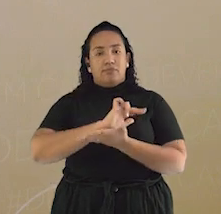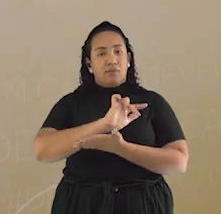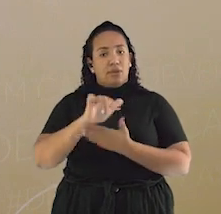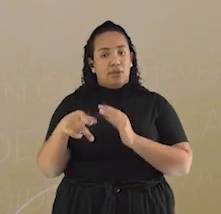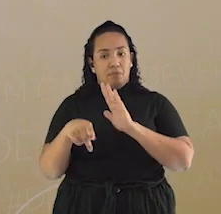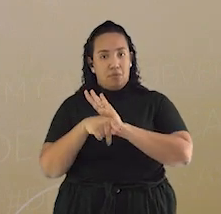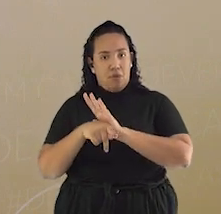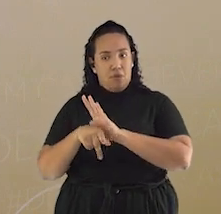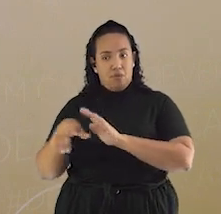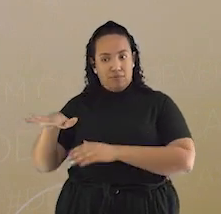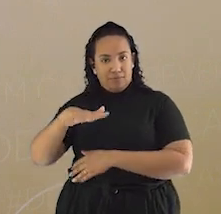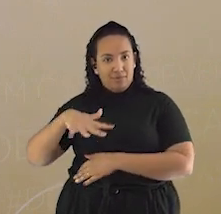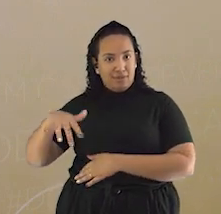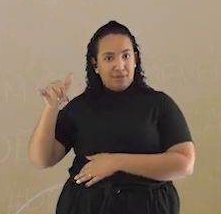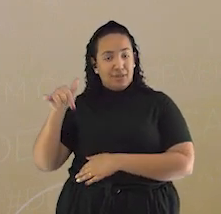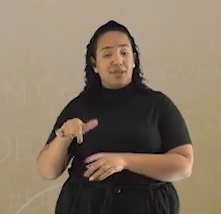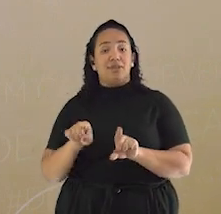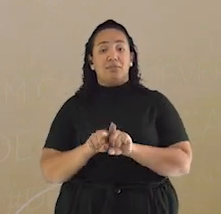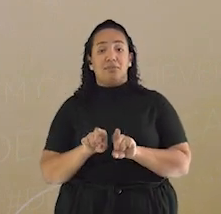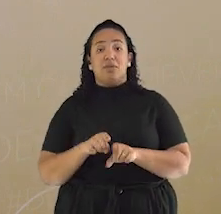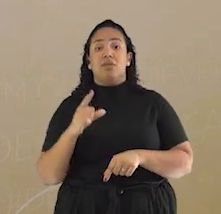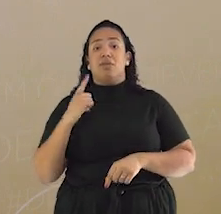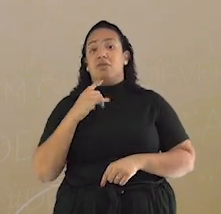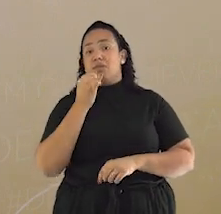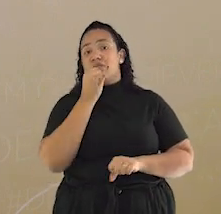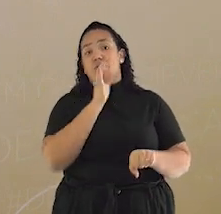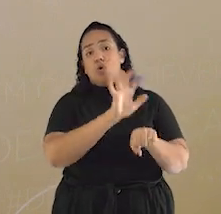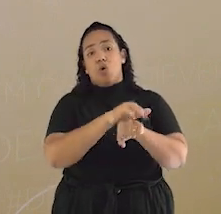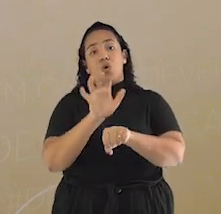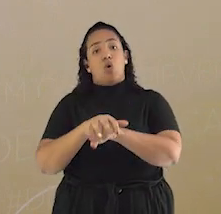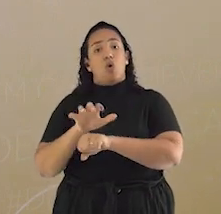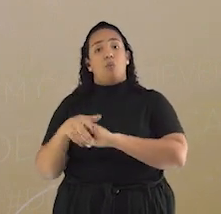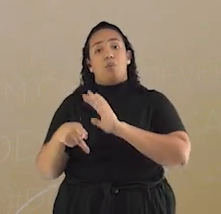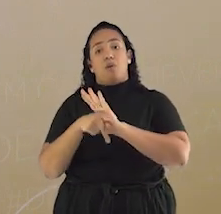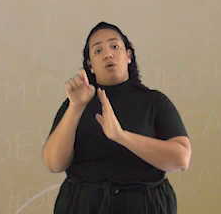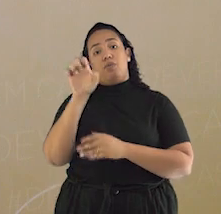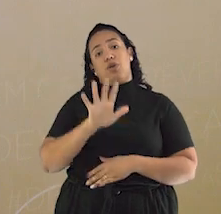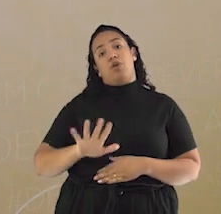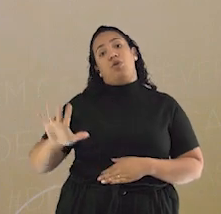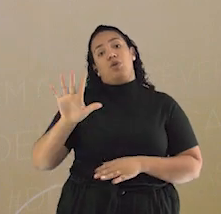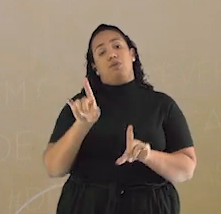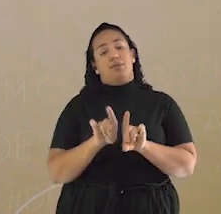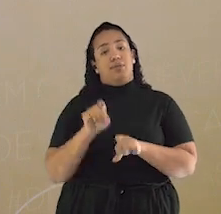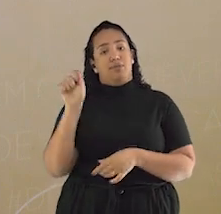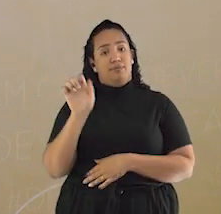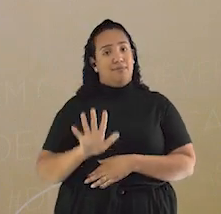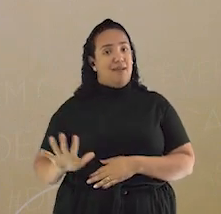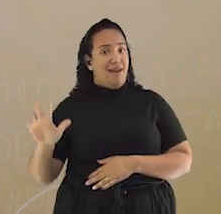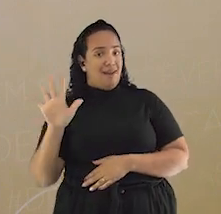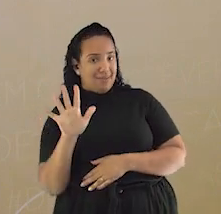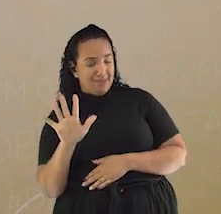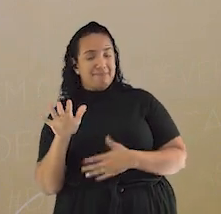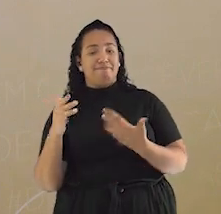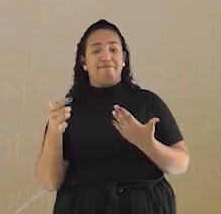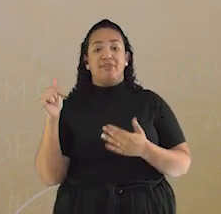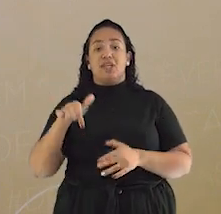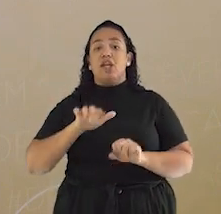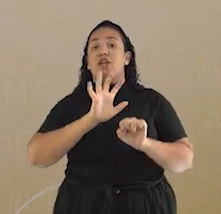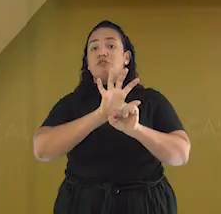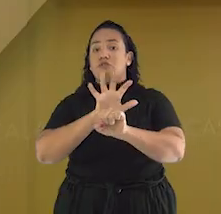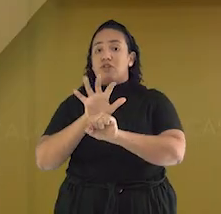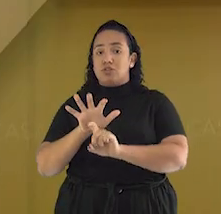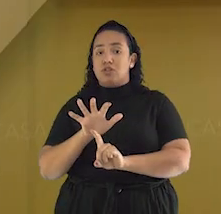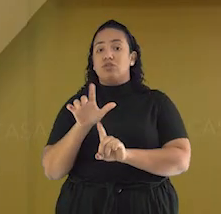colonizador europeu e asiático. Então, o que acontece? A presença deles impactou o modo de vida do povo africano em vários aspectos.